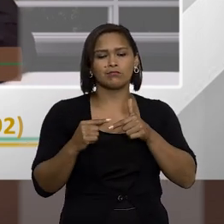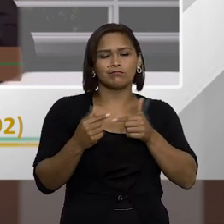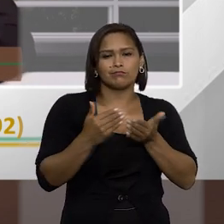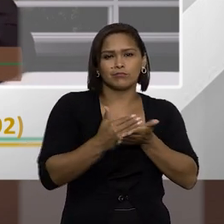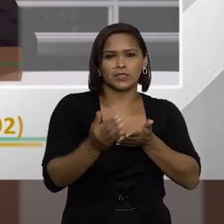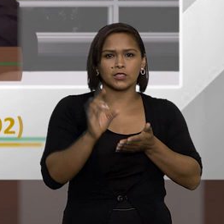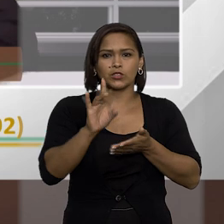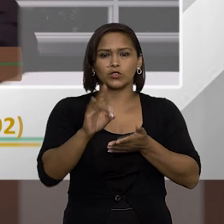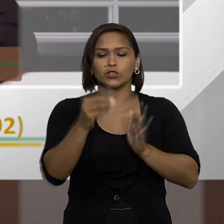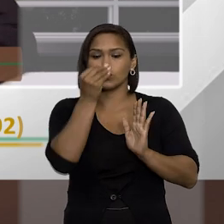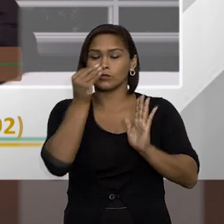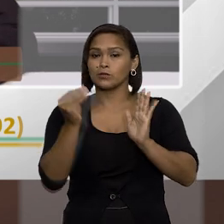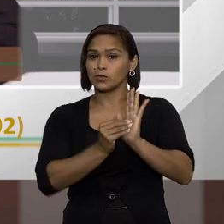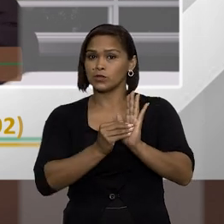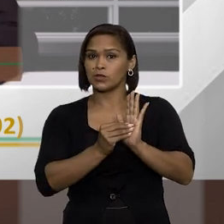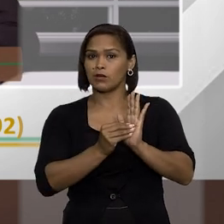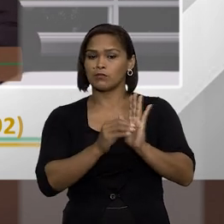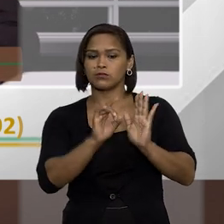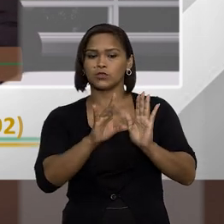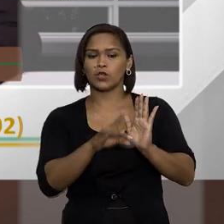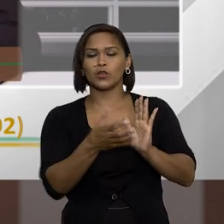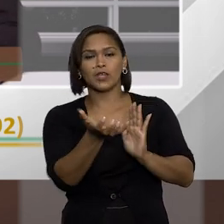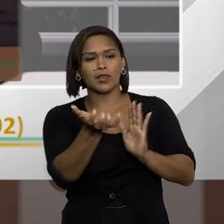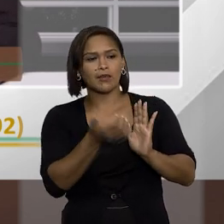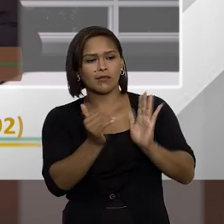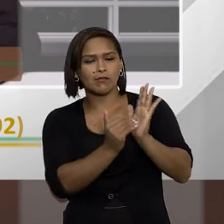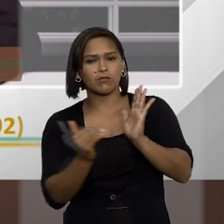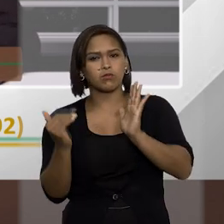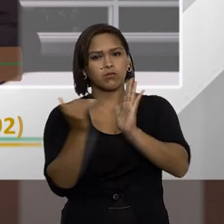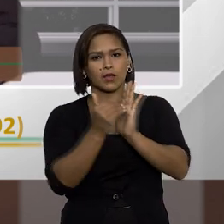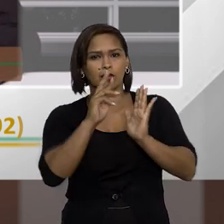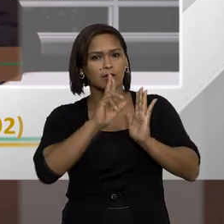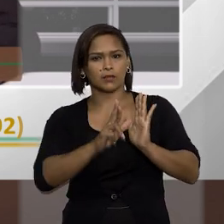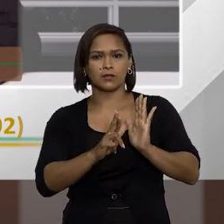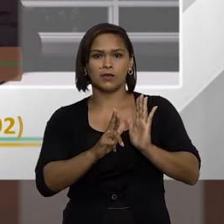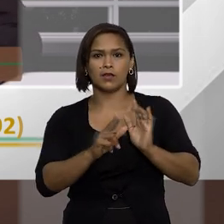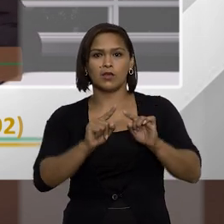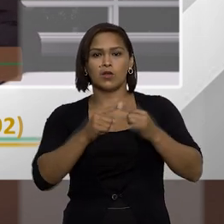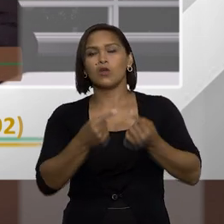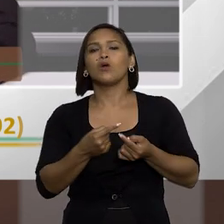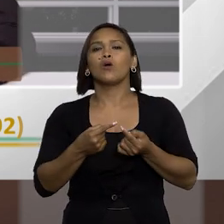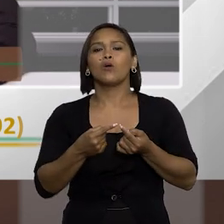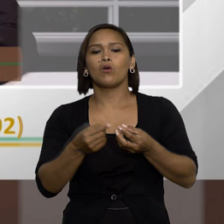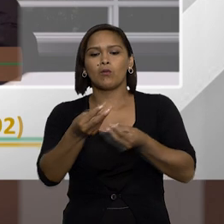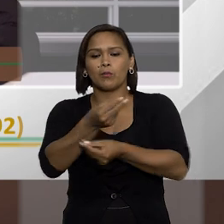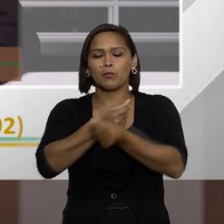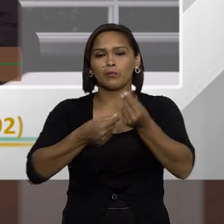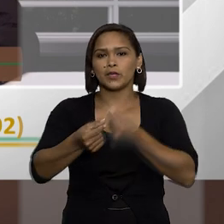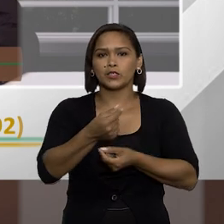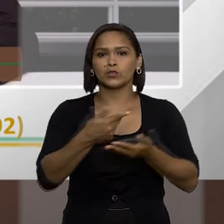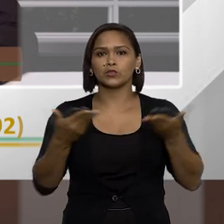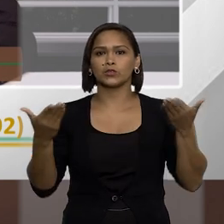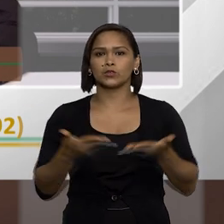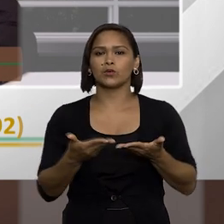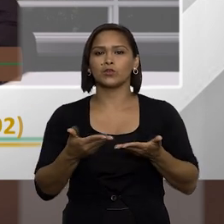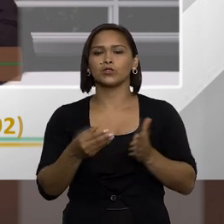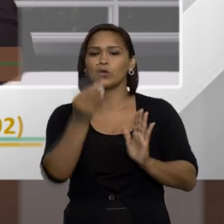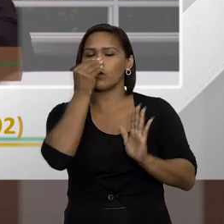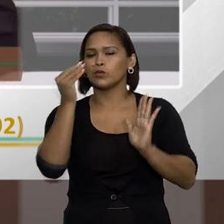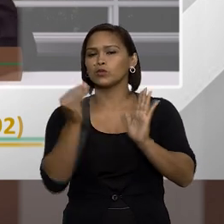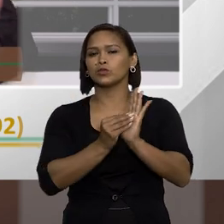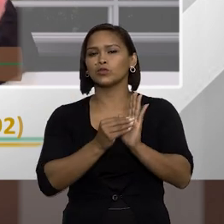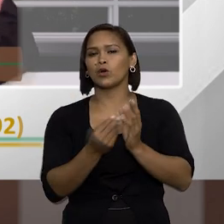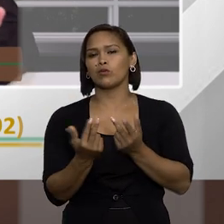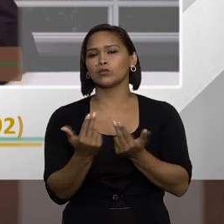princípios é somente por dolo somente quando ele tem a intenção de alcançar aquele resultado o prejuízo erário hoje ele não